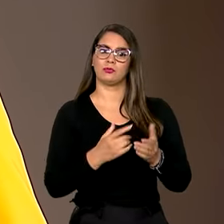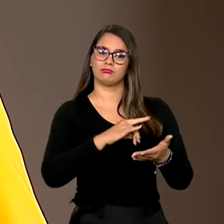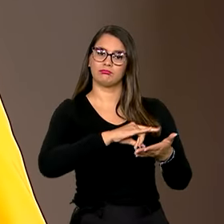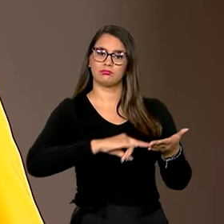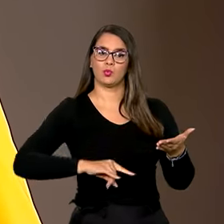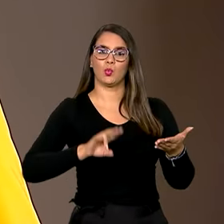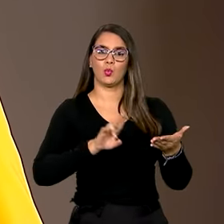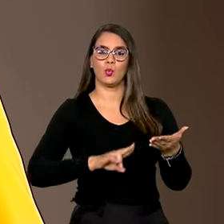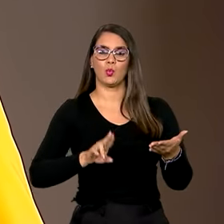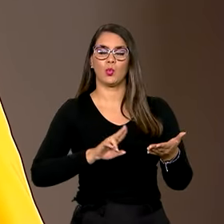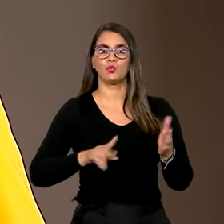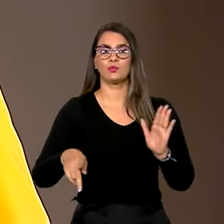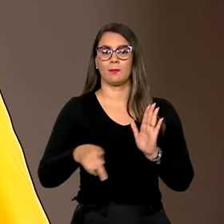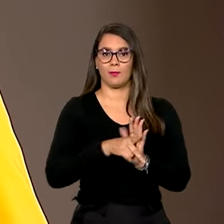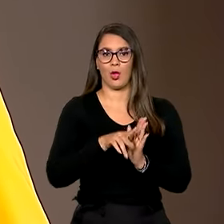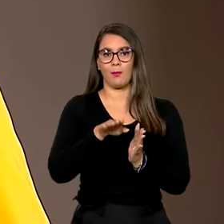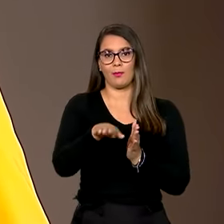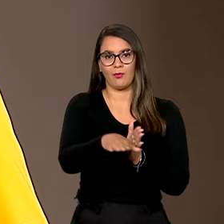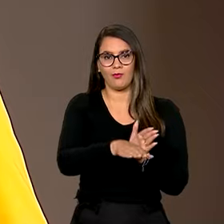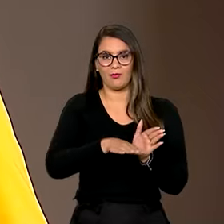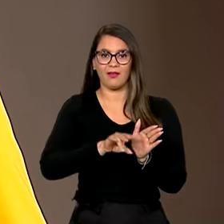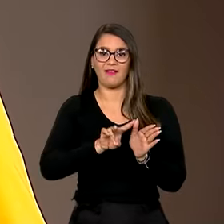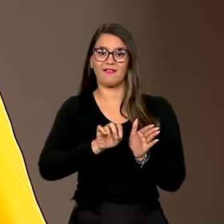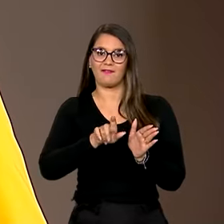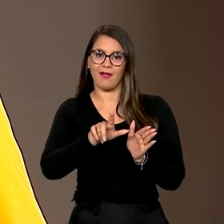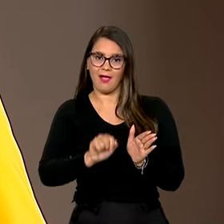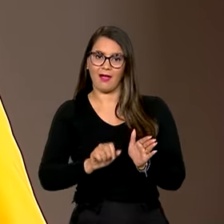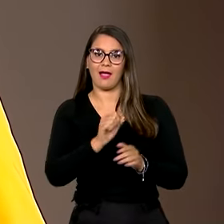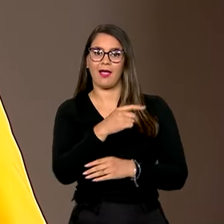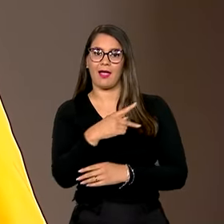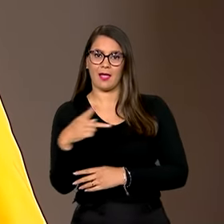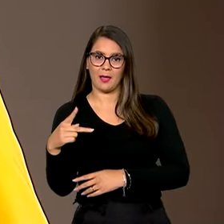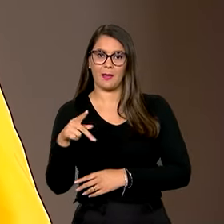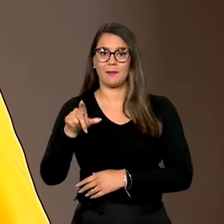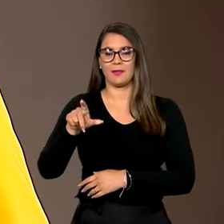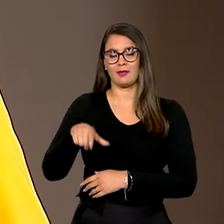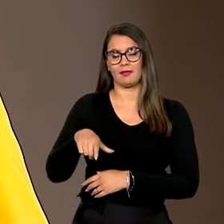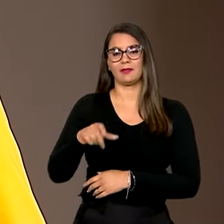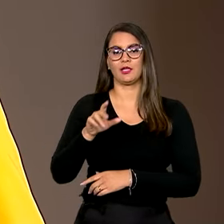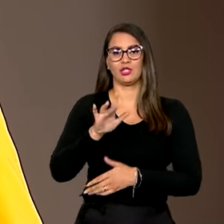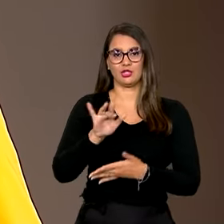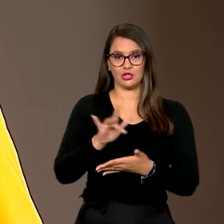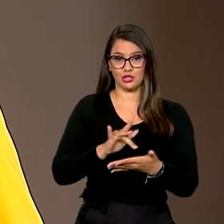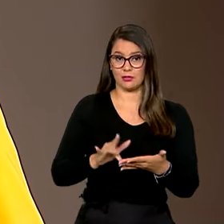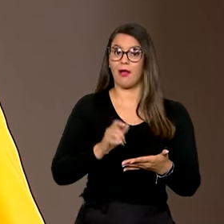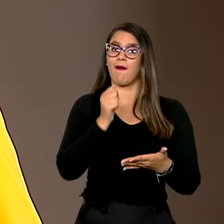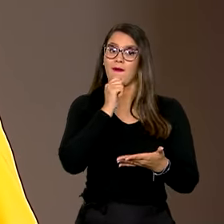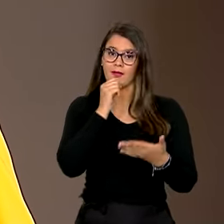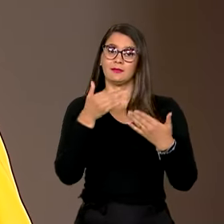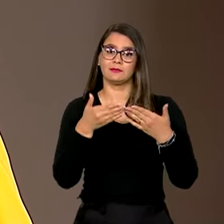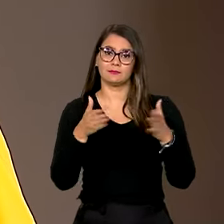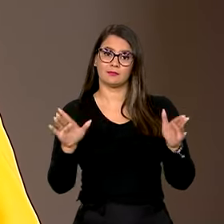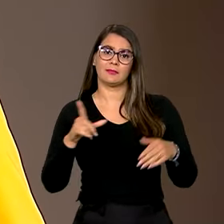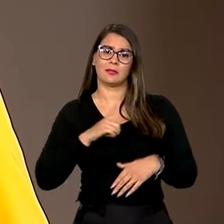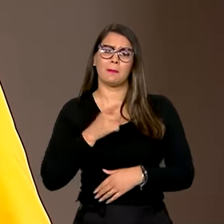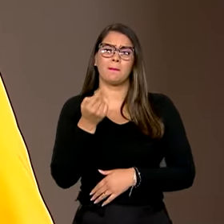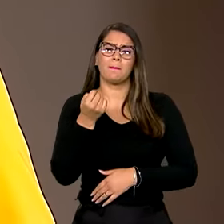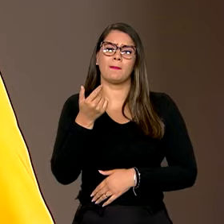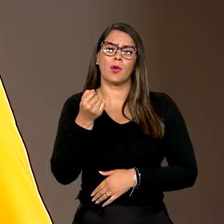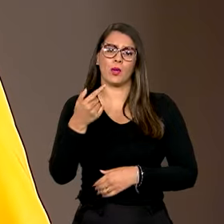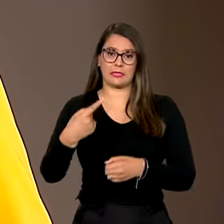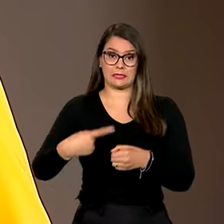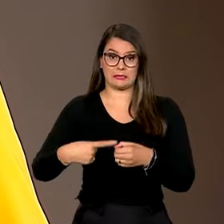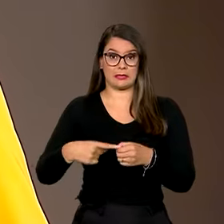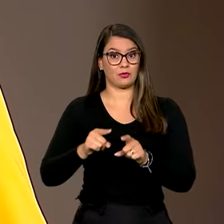para uso de vagas exclusivas por meio do aplicativo da carteira digital. O serviço ainda está disponível para poucas cidades,